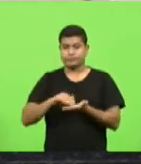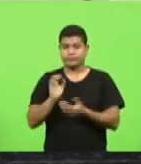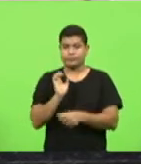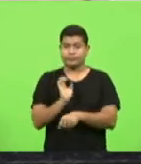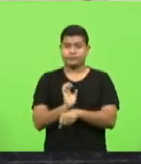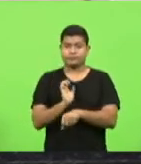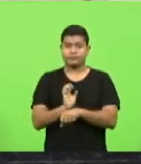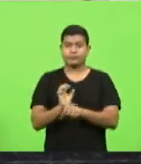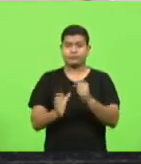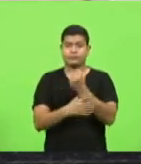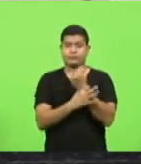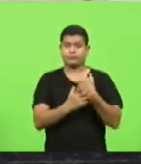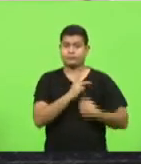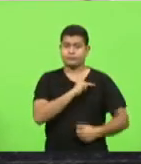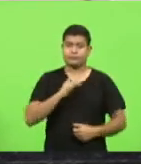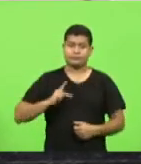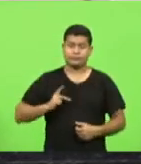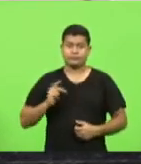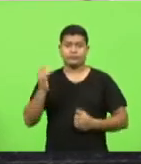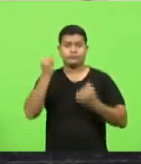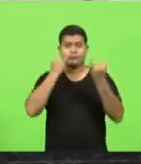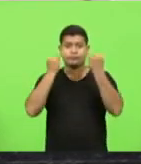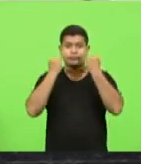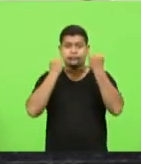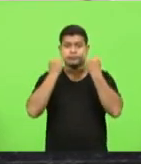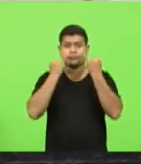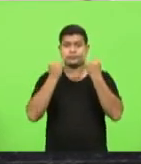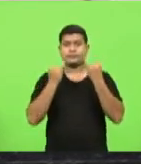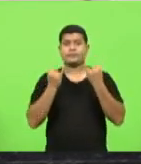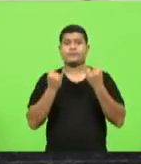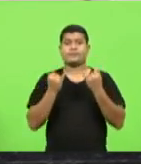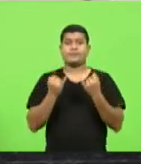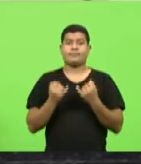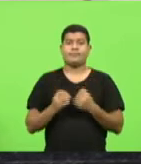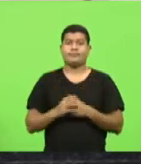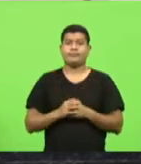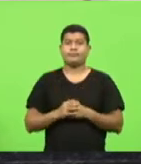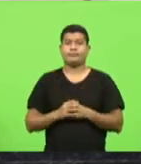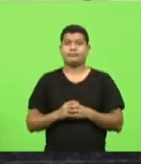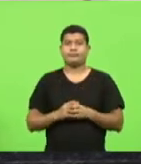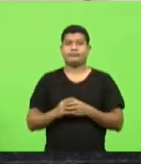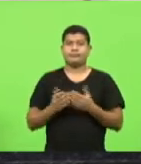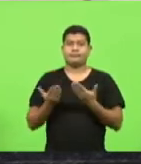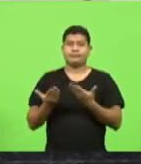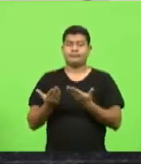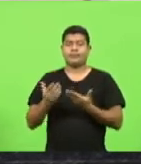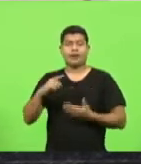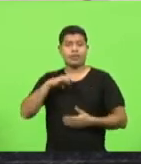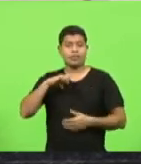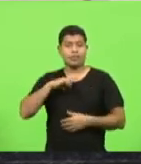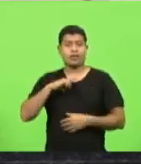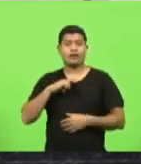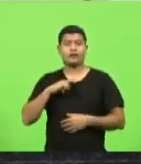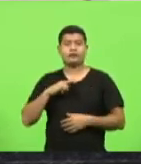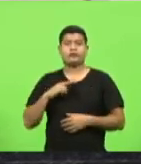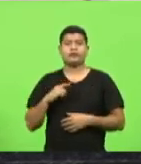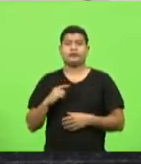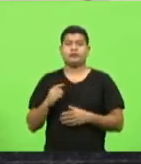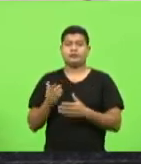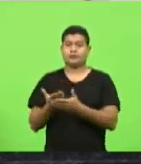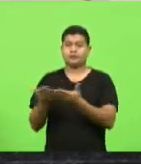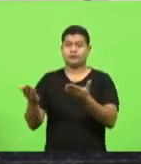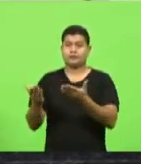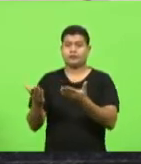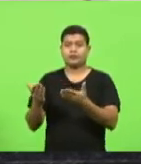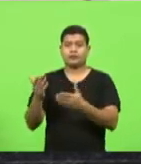da segurança pública informações acerca da existência de estoque disponível das câmeras de vídeo